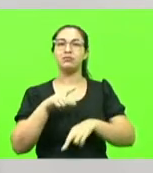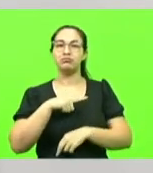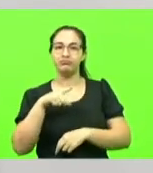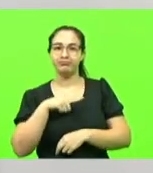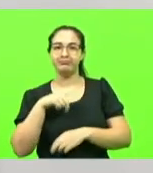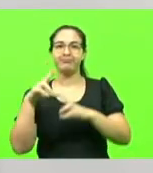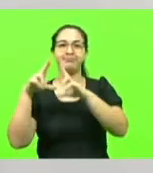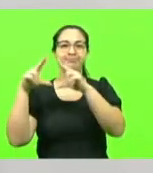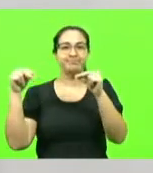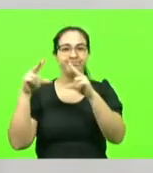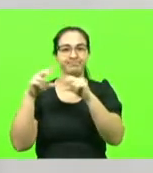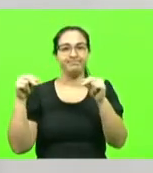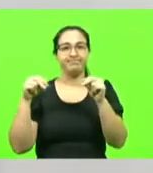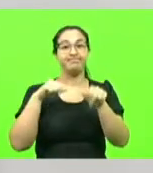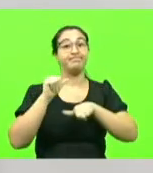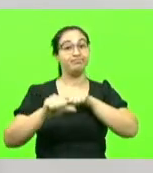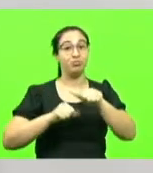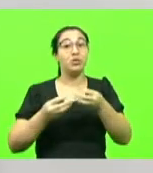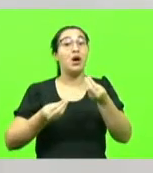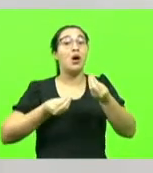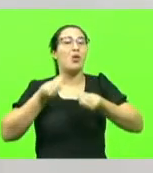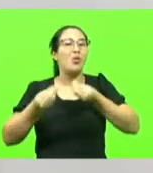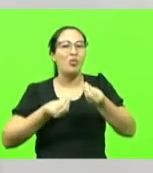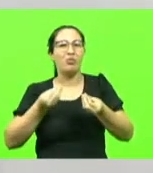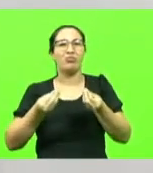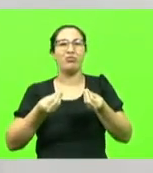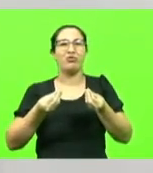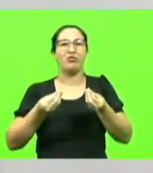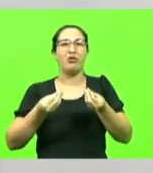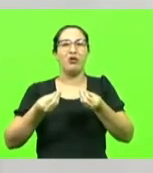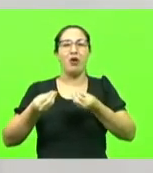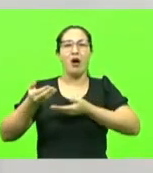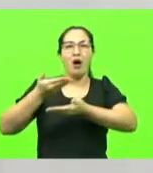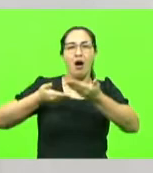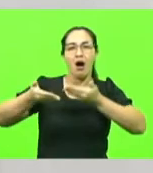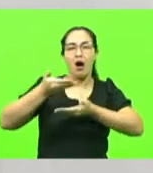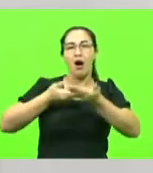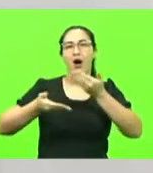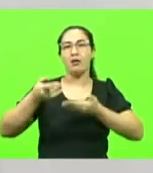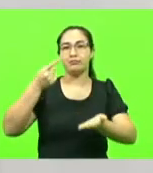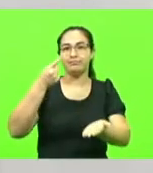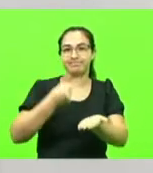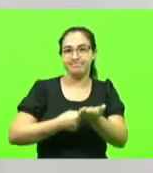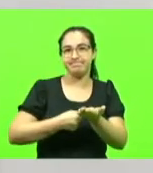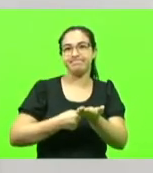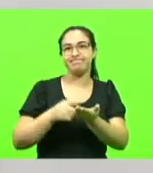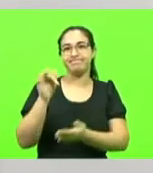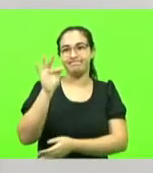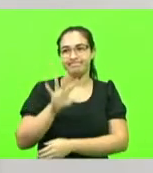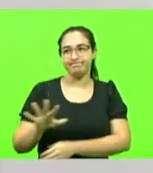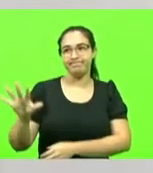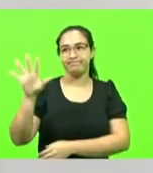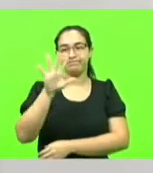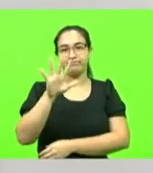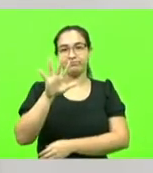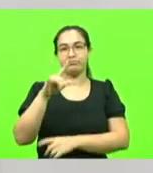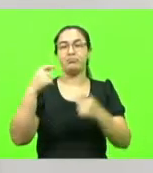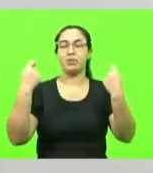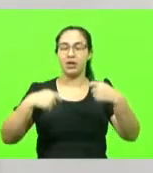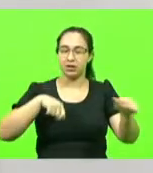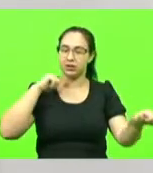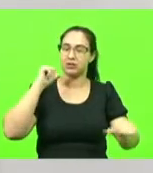precisamos mudar a forma como nós nos relacionamos com o nosso pacto federativo. Algo precisa mudar e